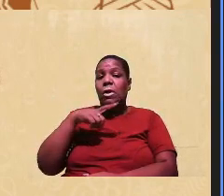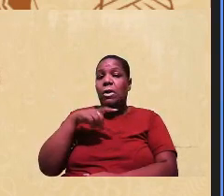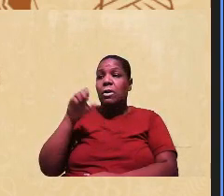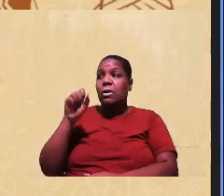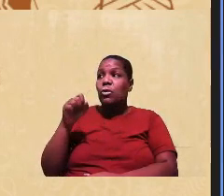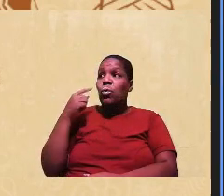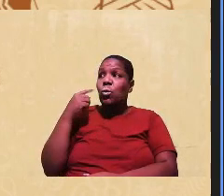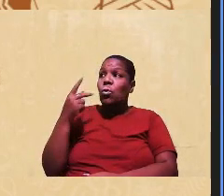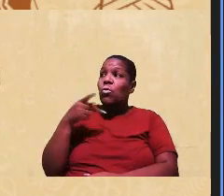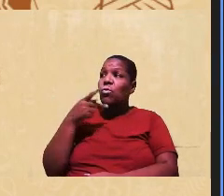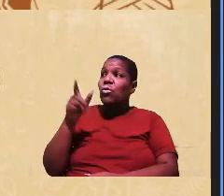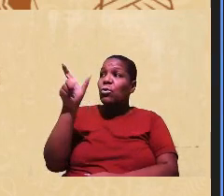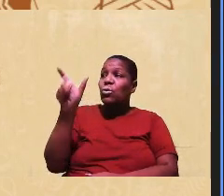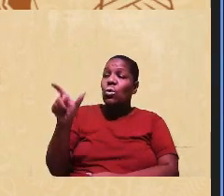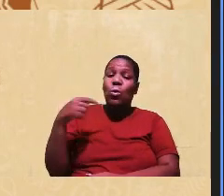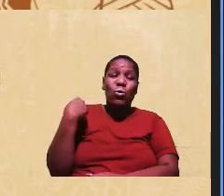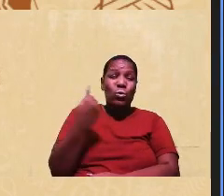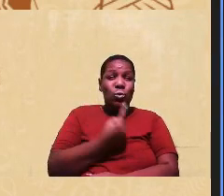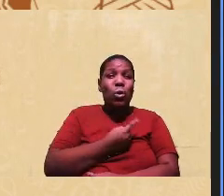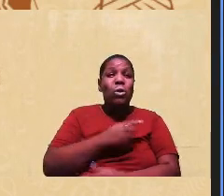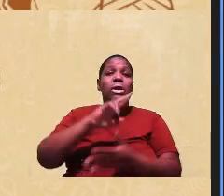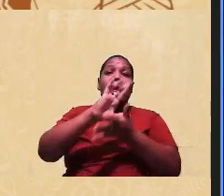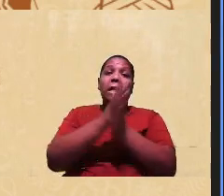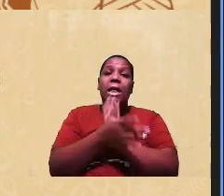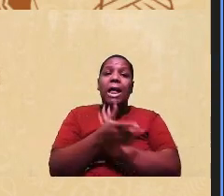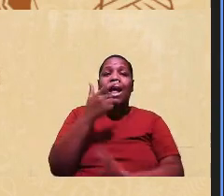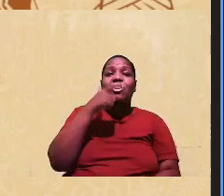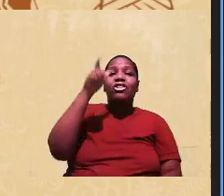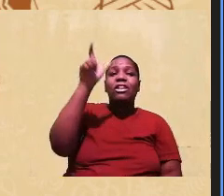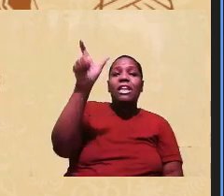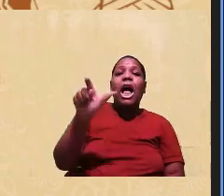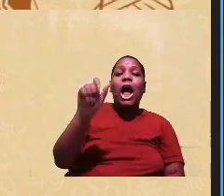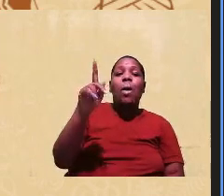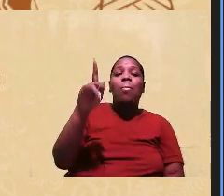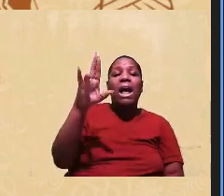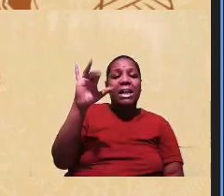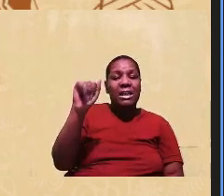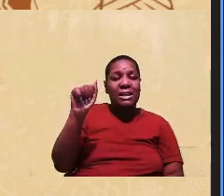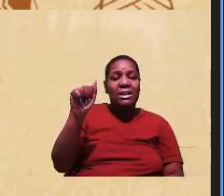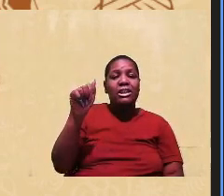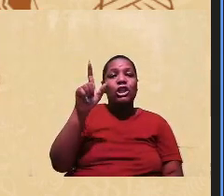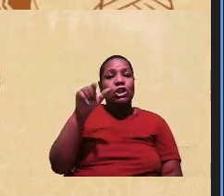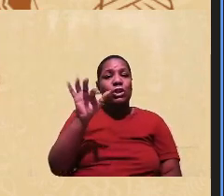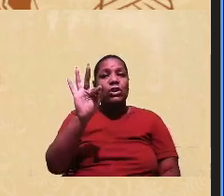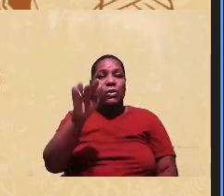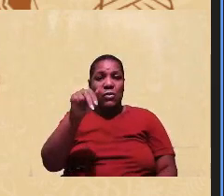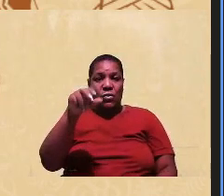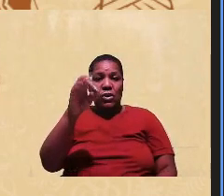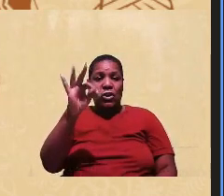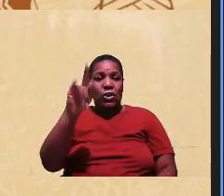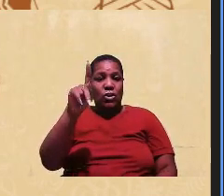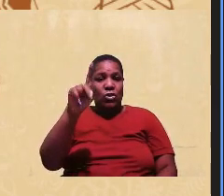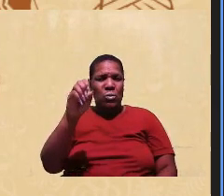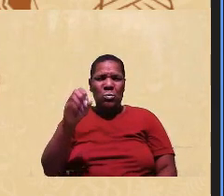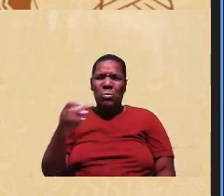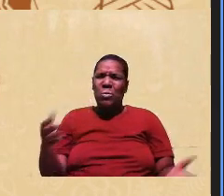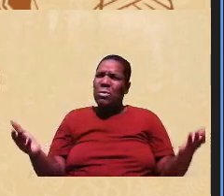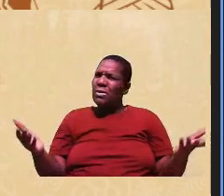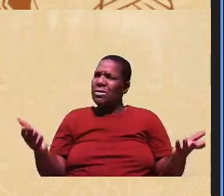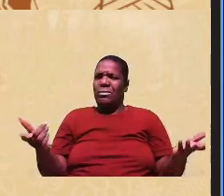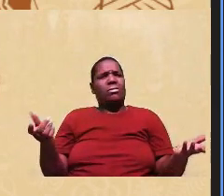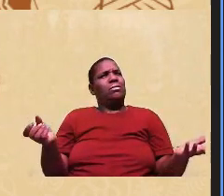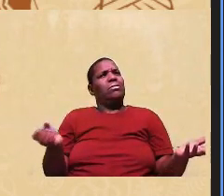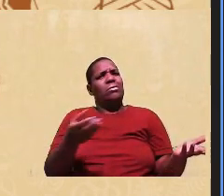está falando que o nosso racismo é um racismo de aparência, o nosso racismo é um racismo tipenótico. Vocês vão falar, mas isso é uma novidade?